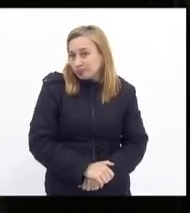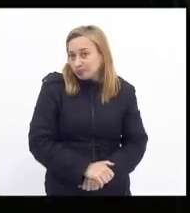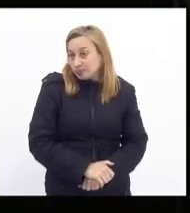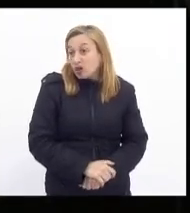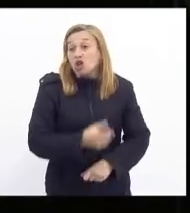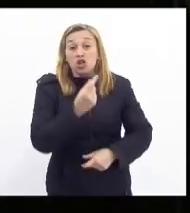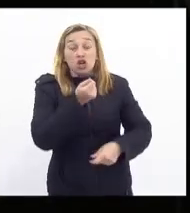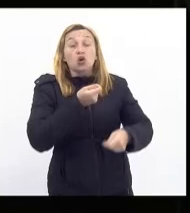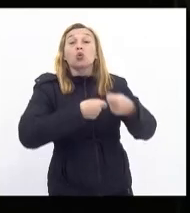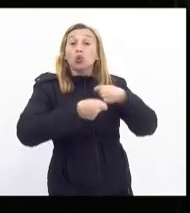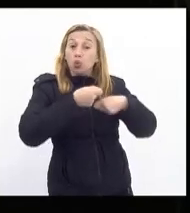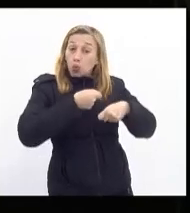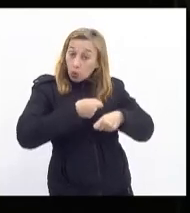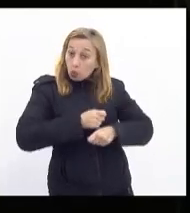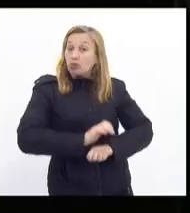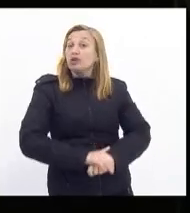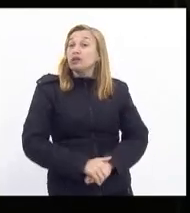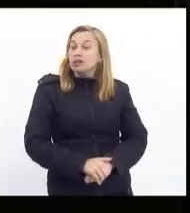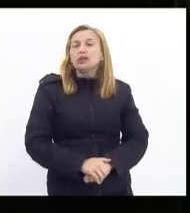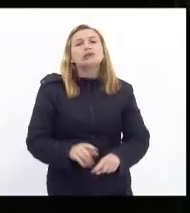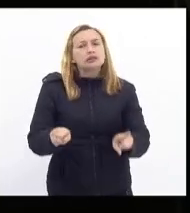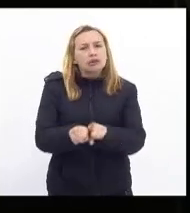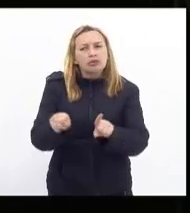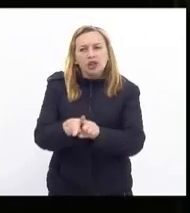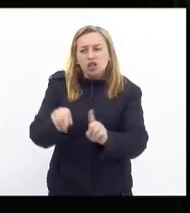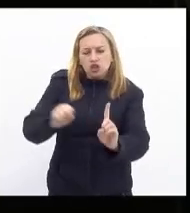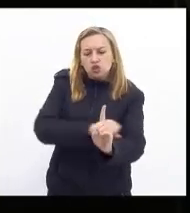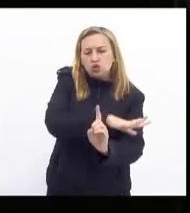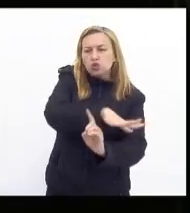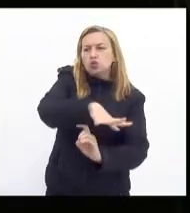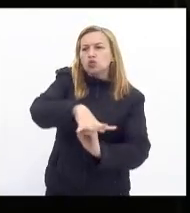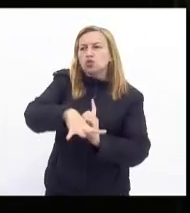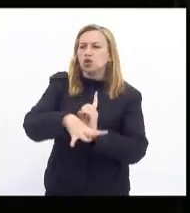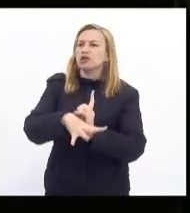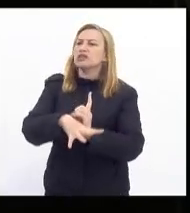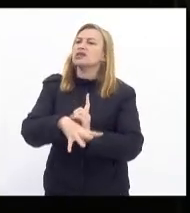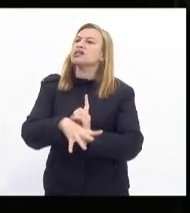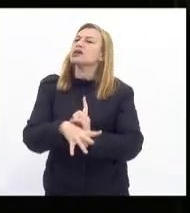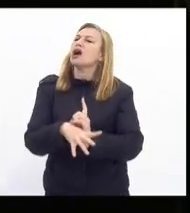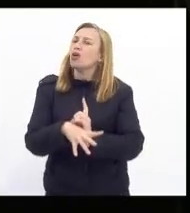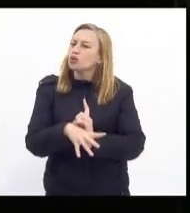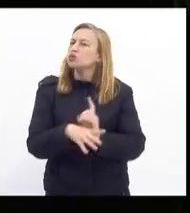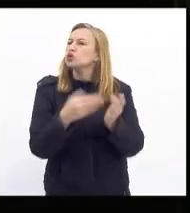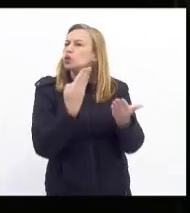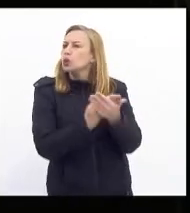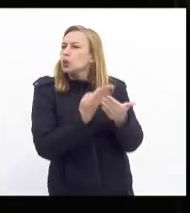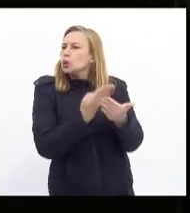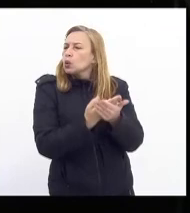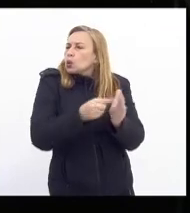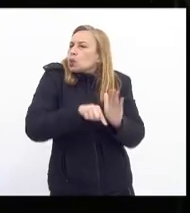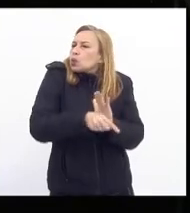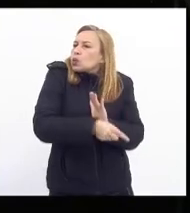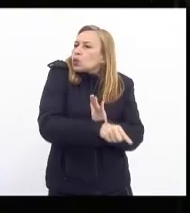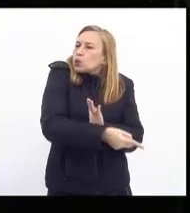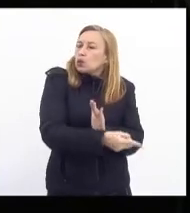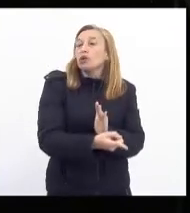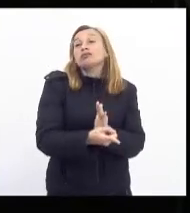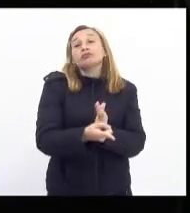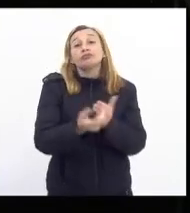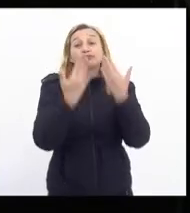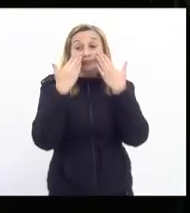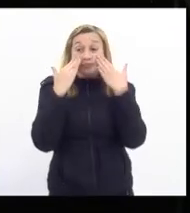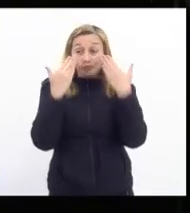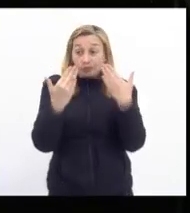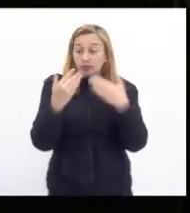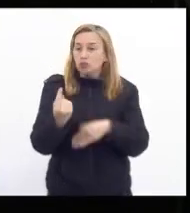econômica e viabilidade social também esses estudos são indispensáveis na apresentação